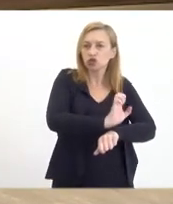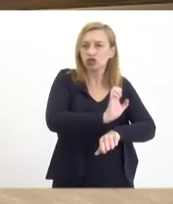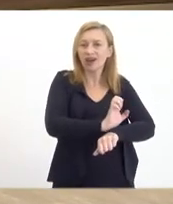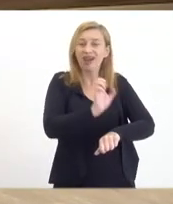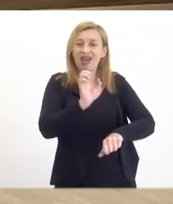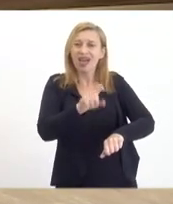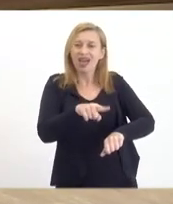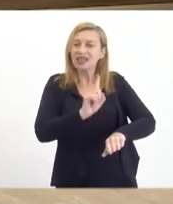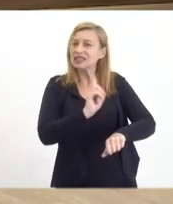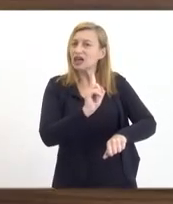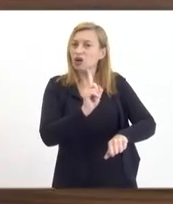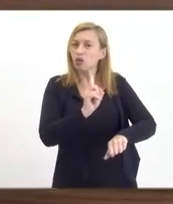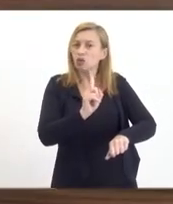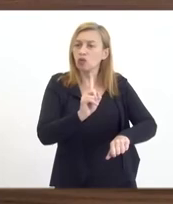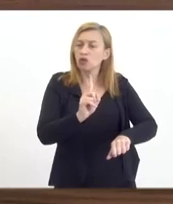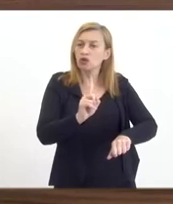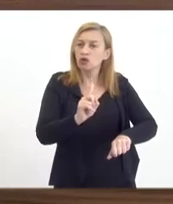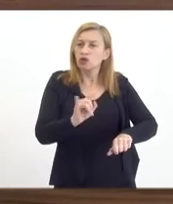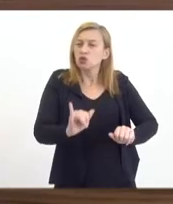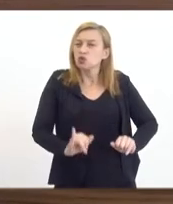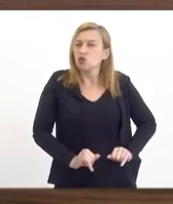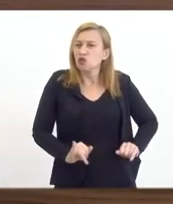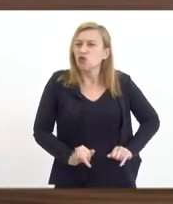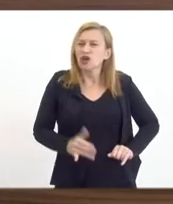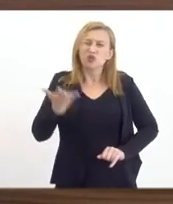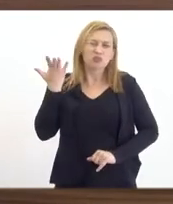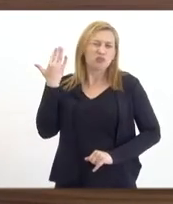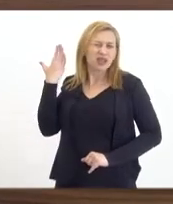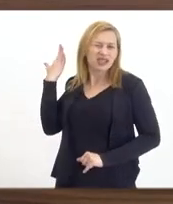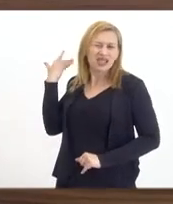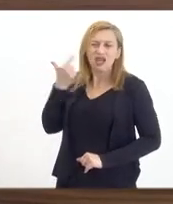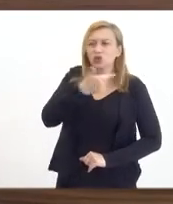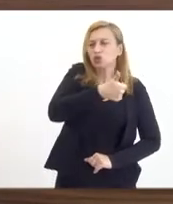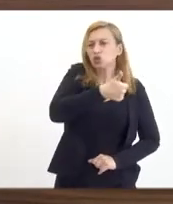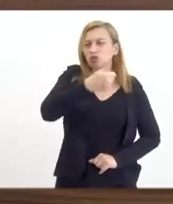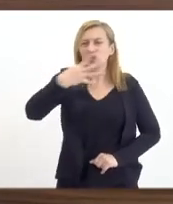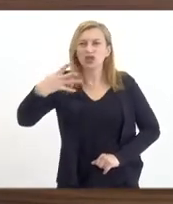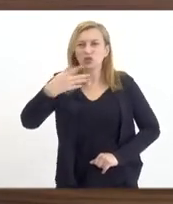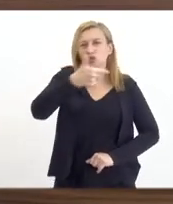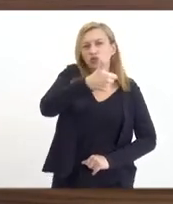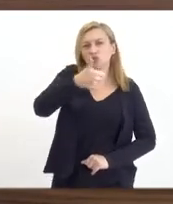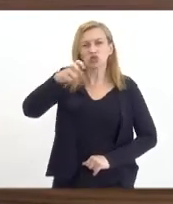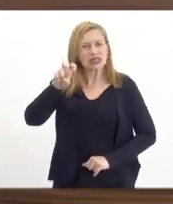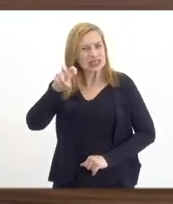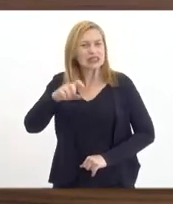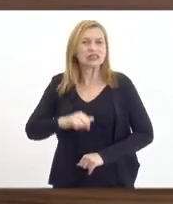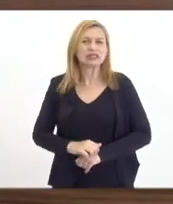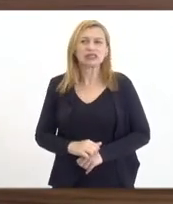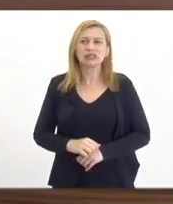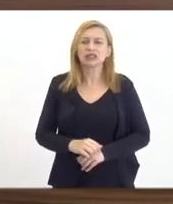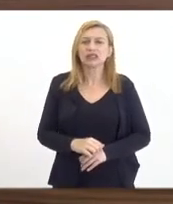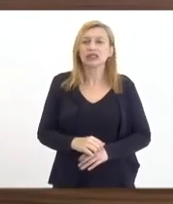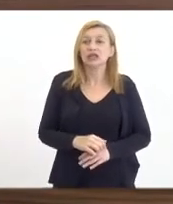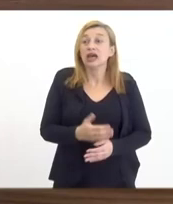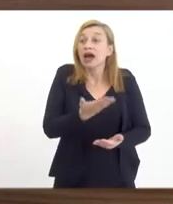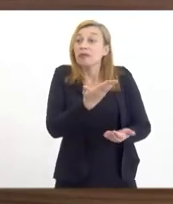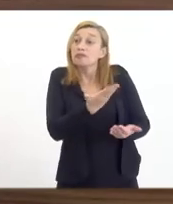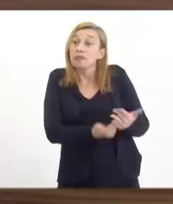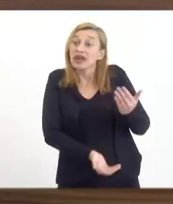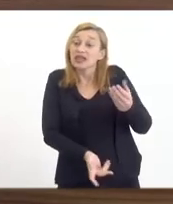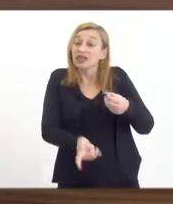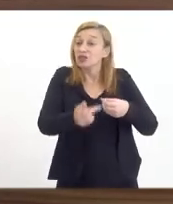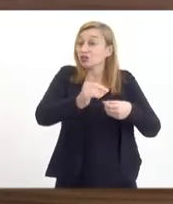nós não sofrermos aquilo que nós já vivenciamos em 2014, 2015. A queda do barril de petróleo